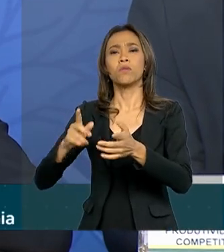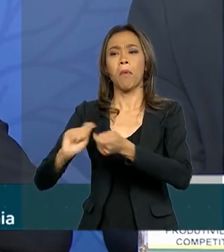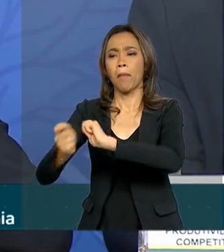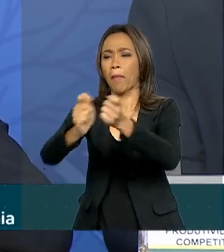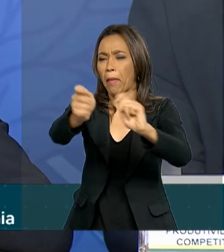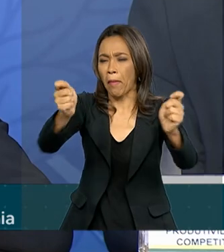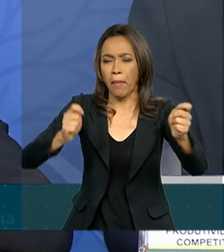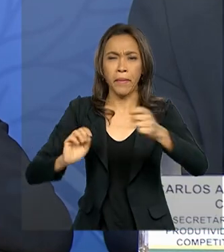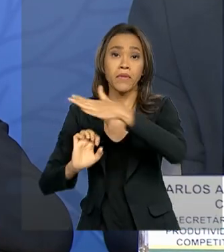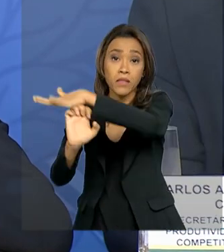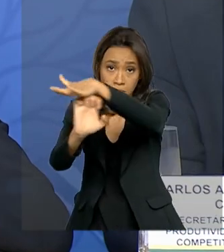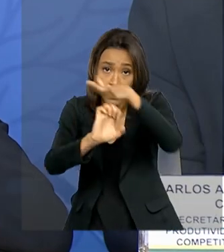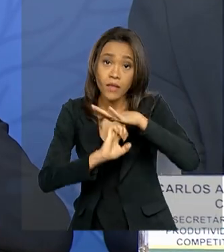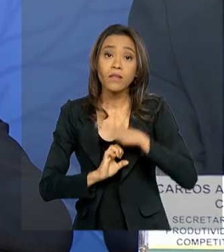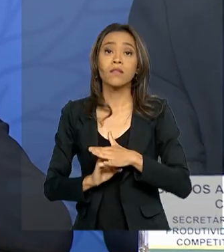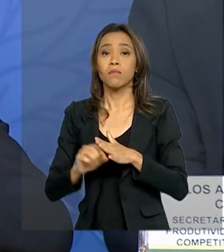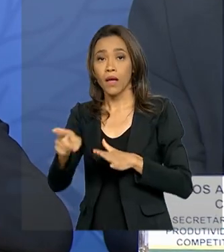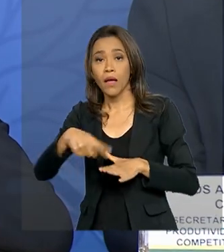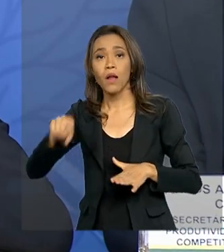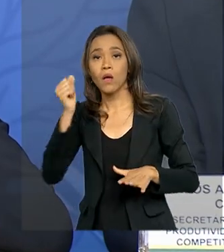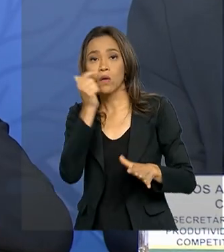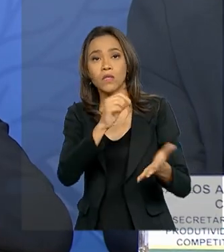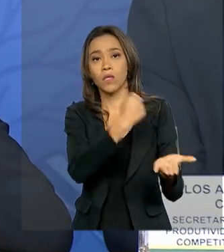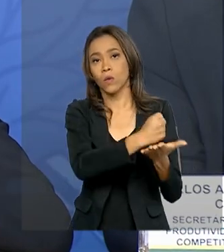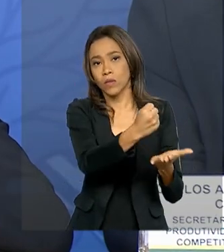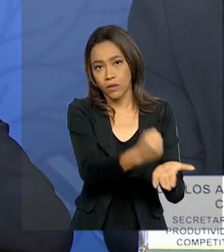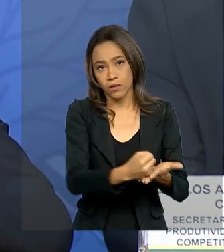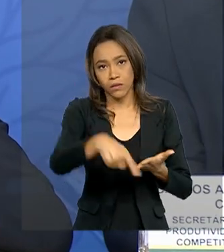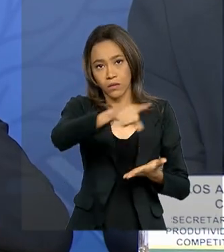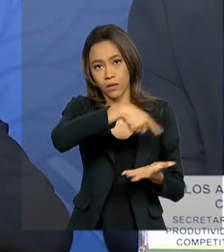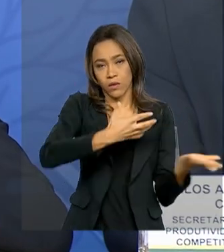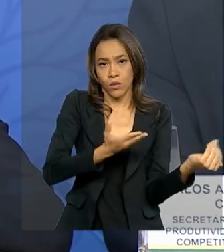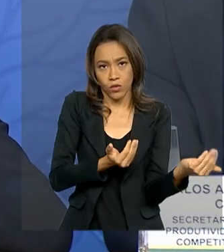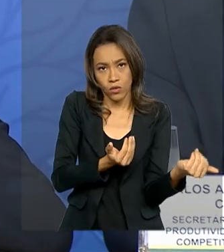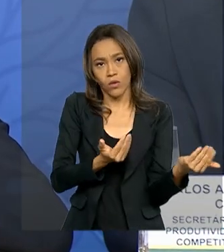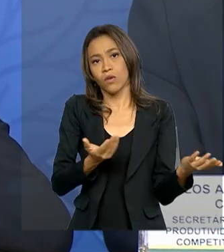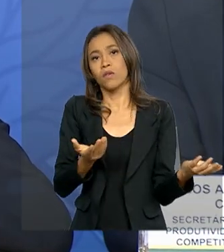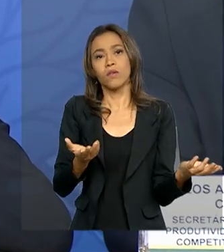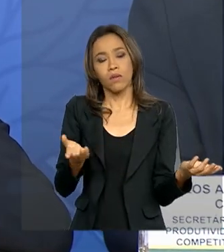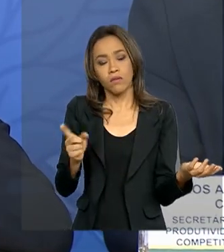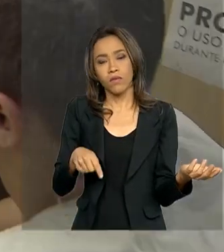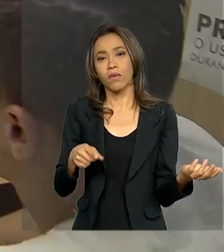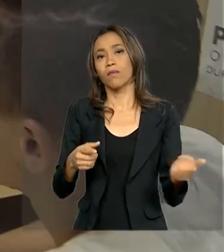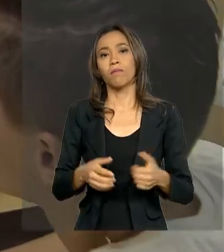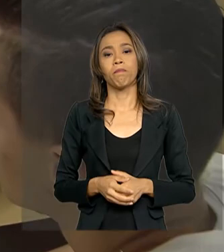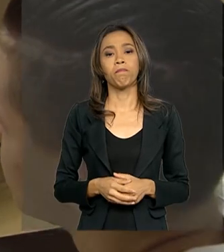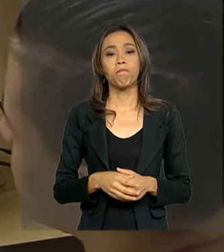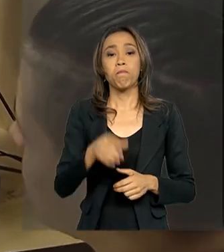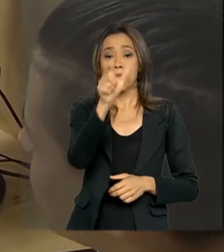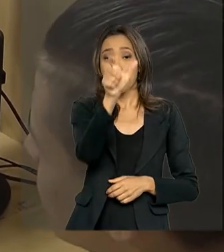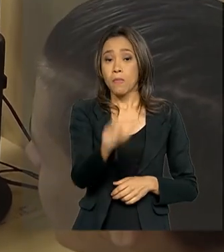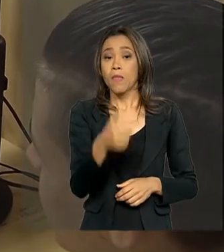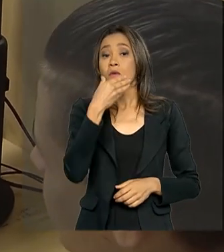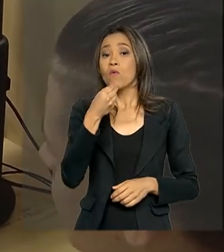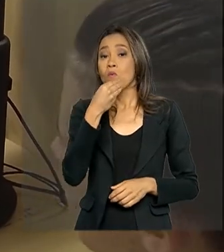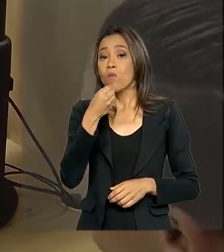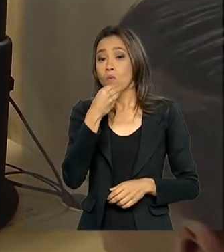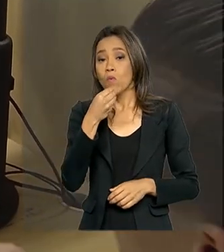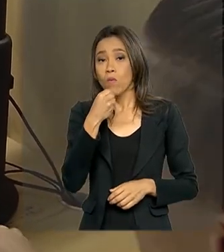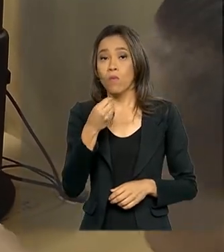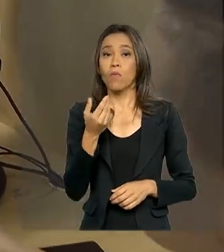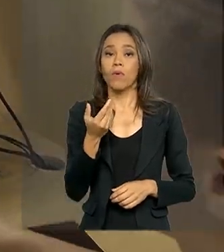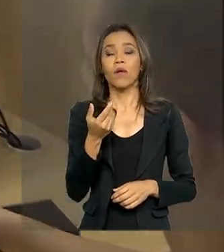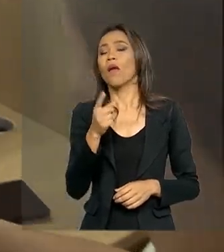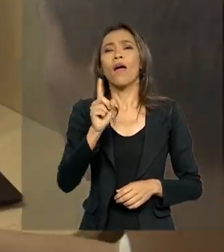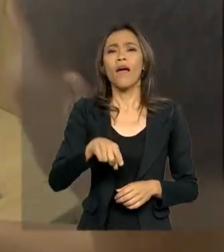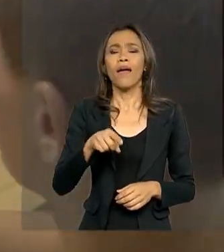apresentando como contrapartida uma nova fonte de receitas. Para Douglas, a estreia no mercado